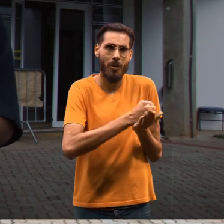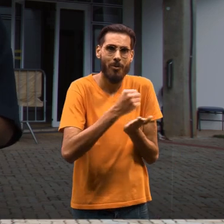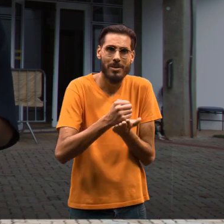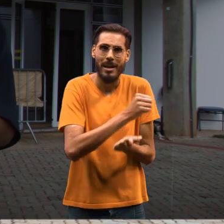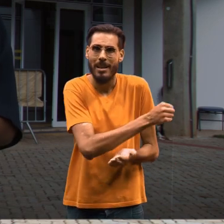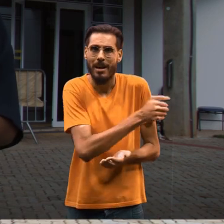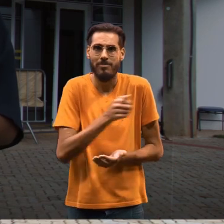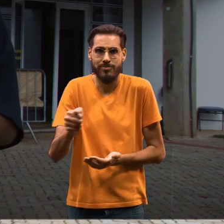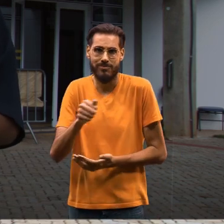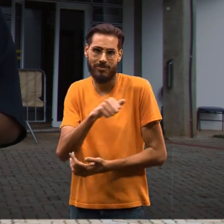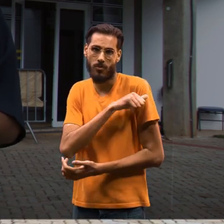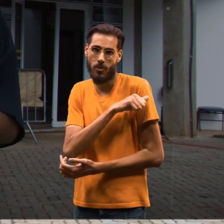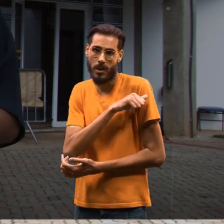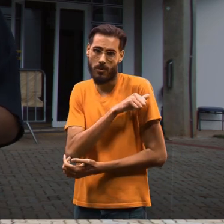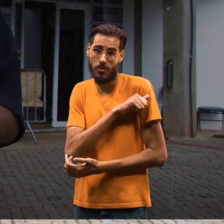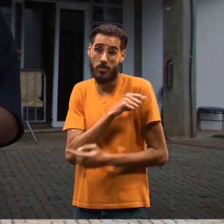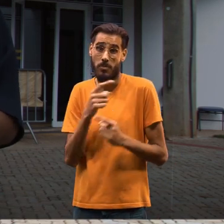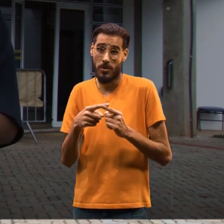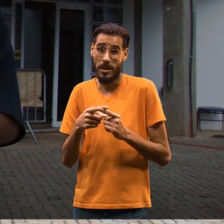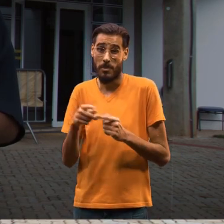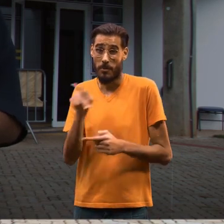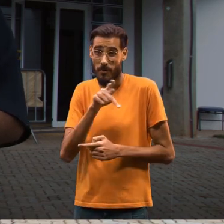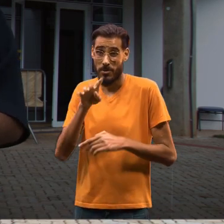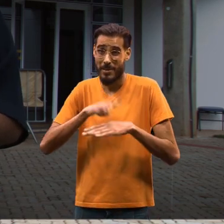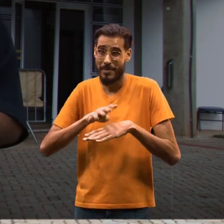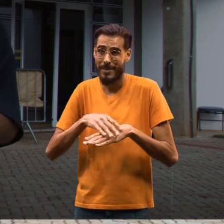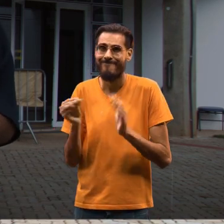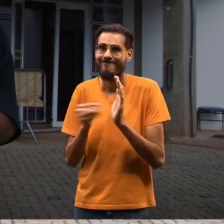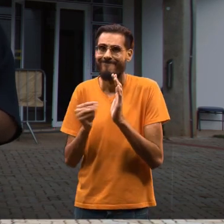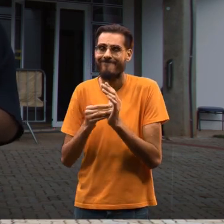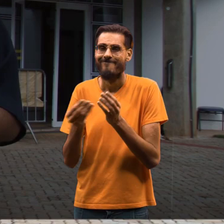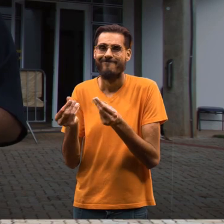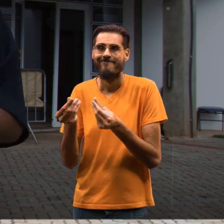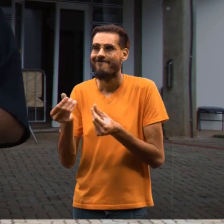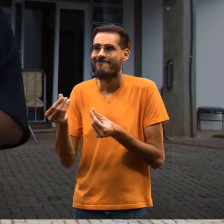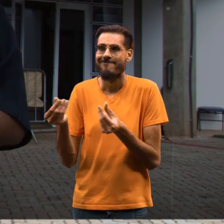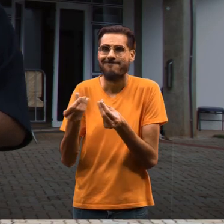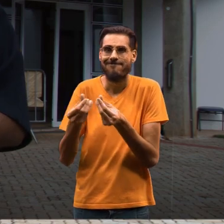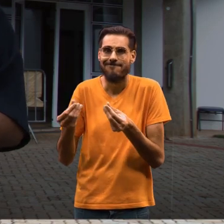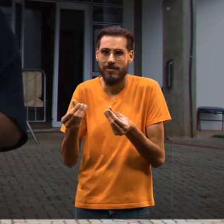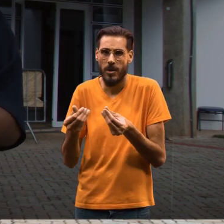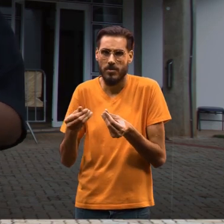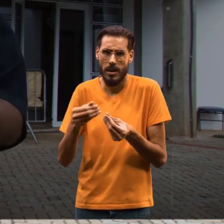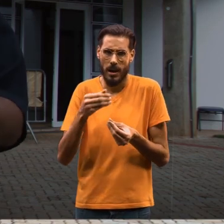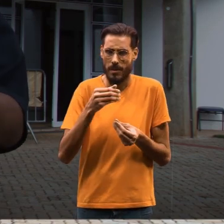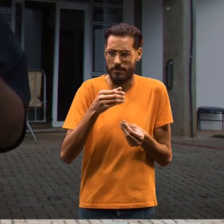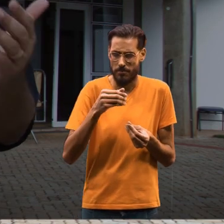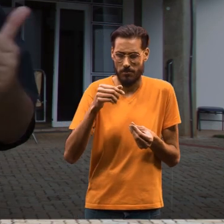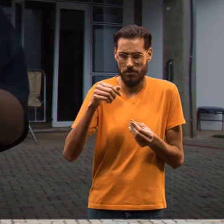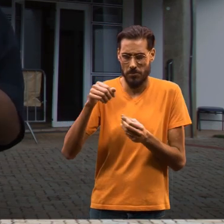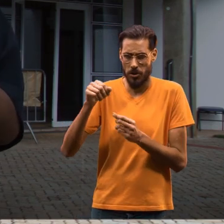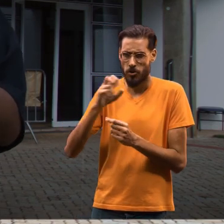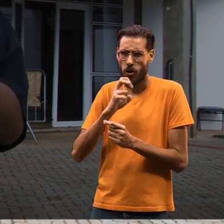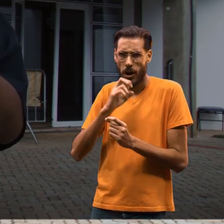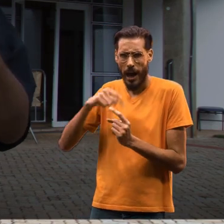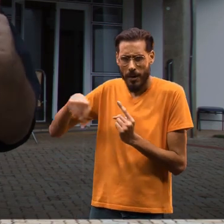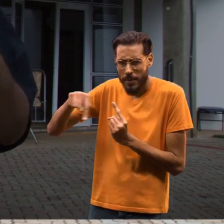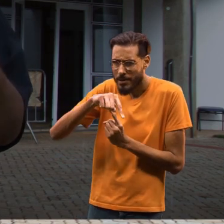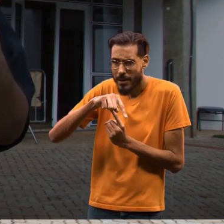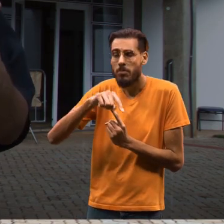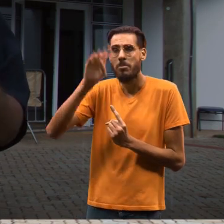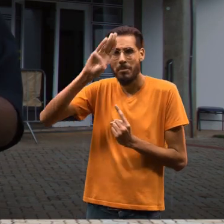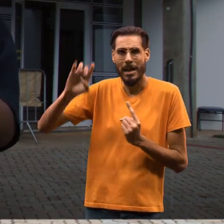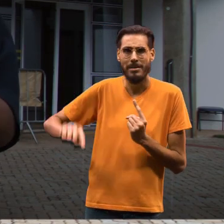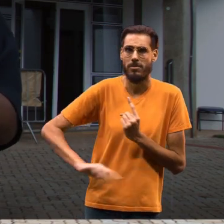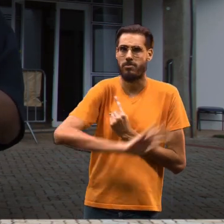absorver essa mão de obra. Há uma deficiência, de fato, de professores de matemática, não só na UFSCar, não só na